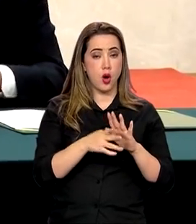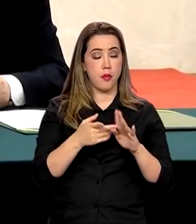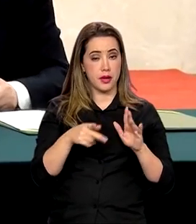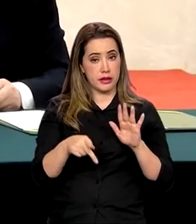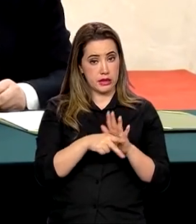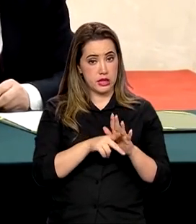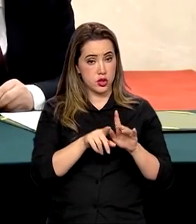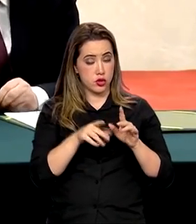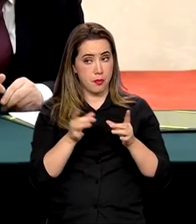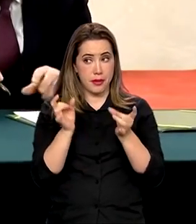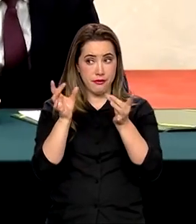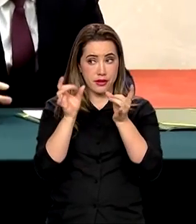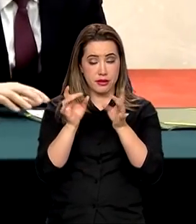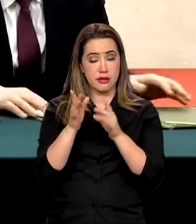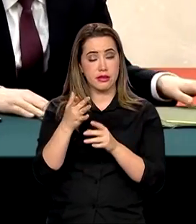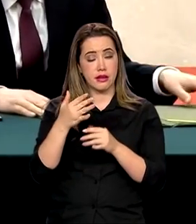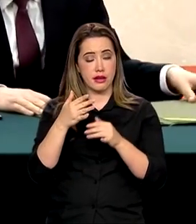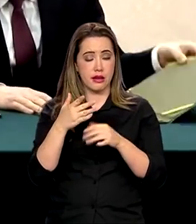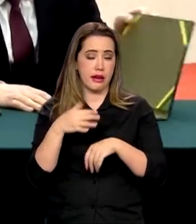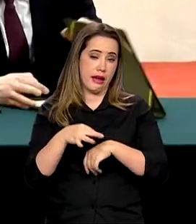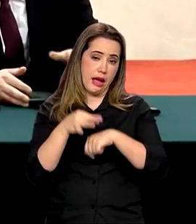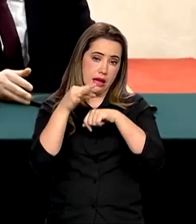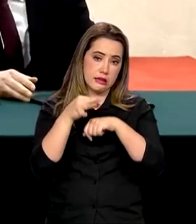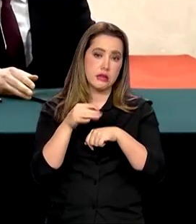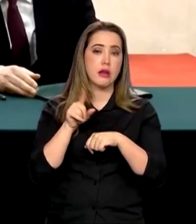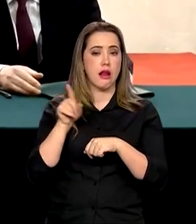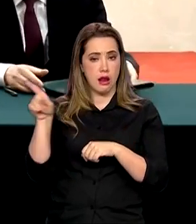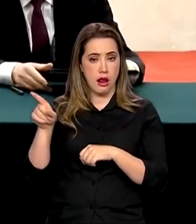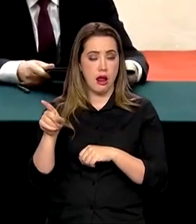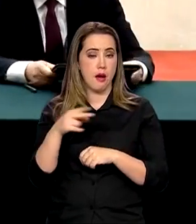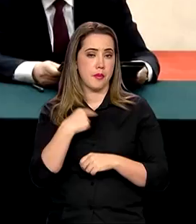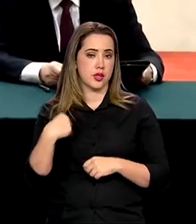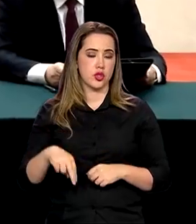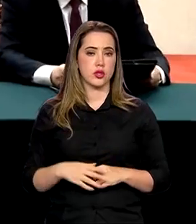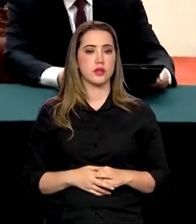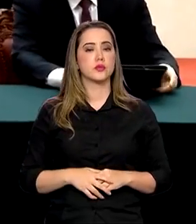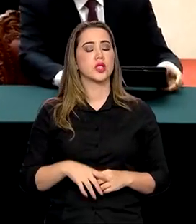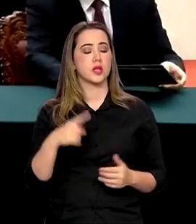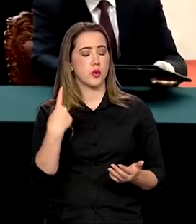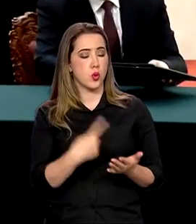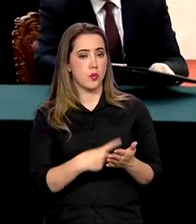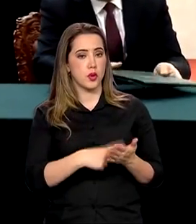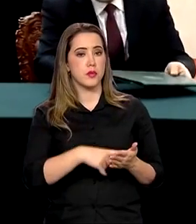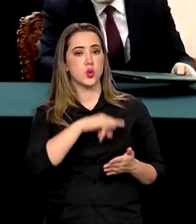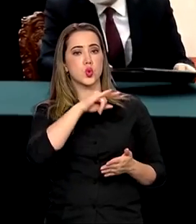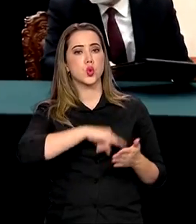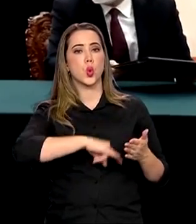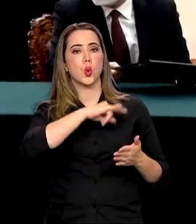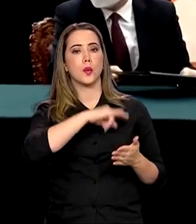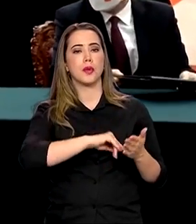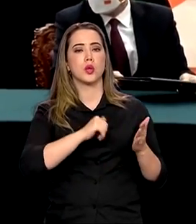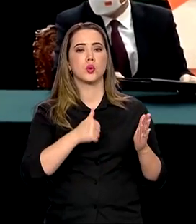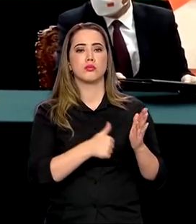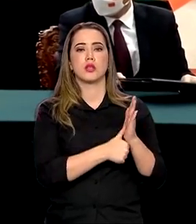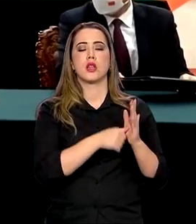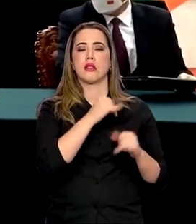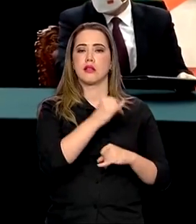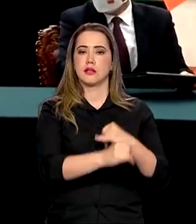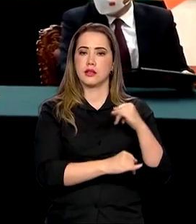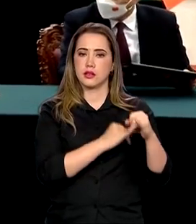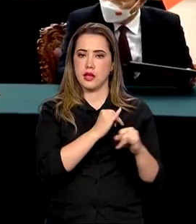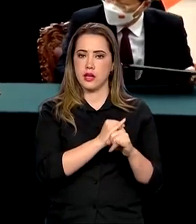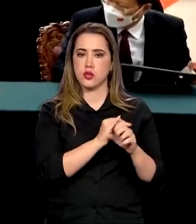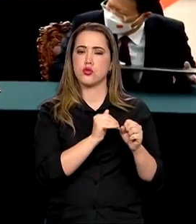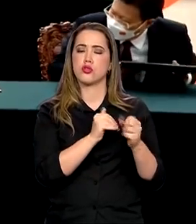para exportação de carne para a China e o acordo para usar a certificação digital no trâmite de produtos entre Brasil